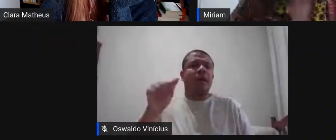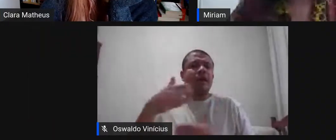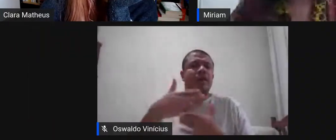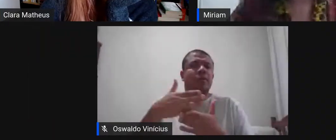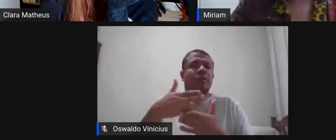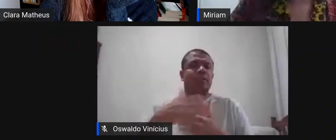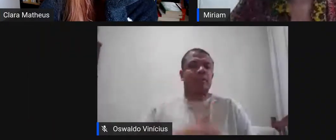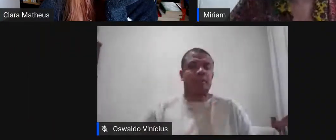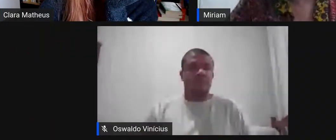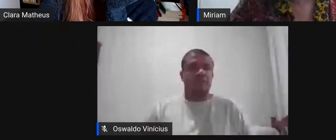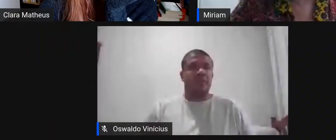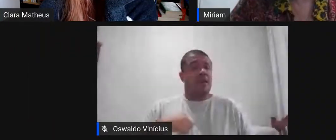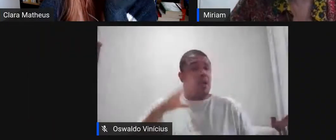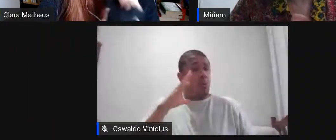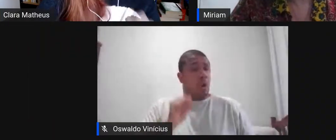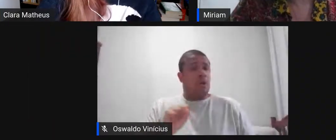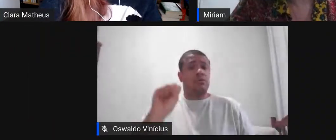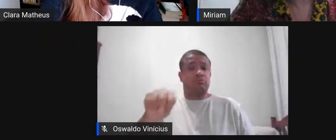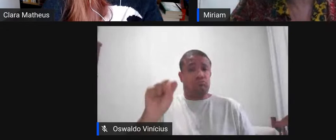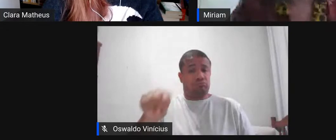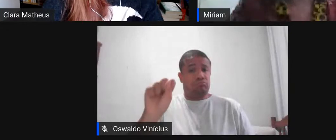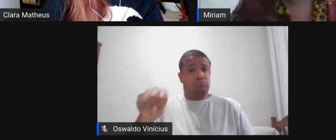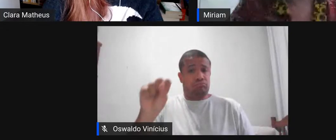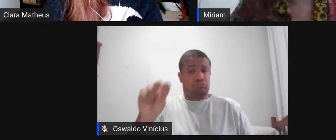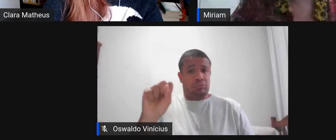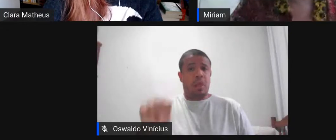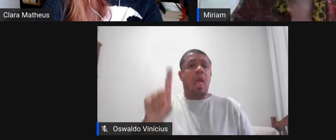acho que é uma maneira